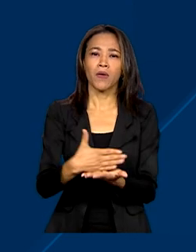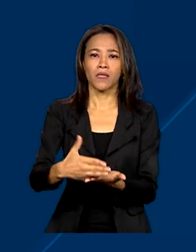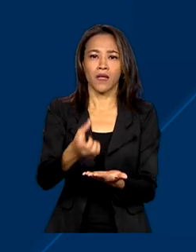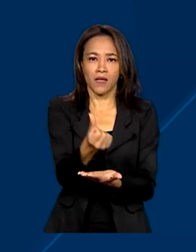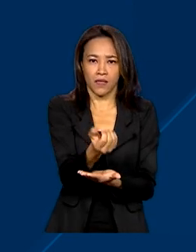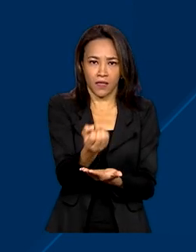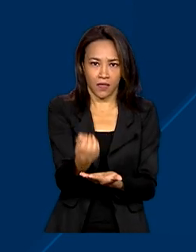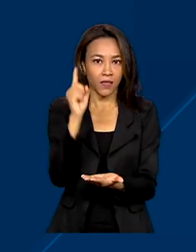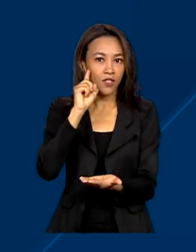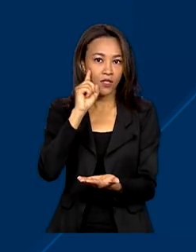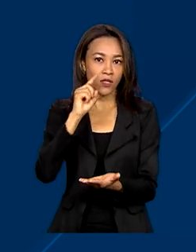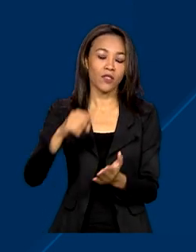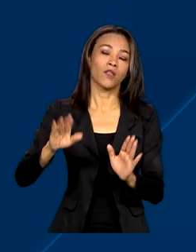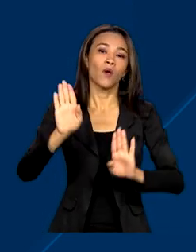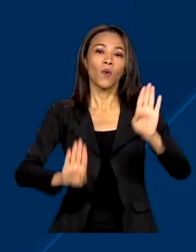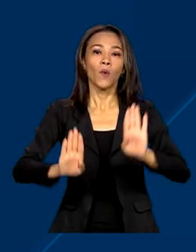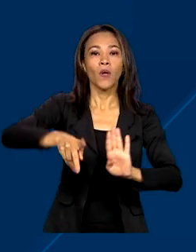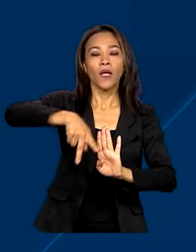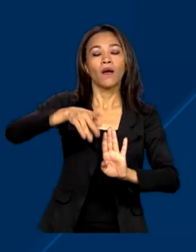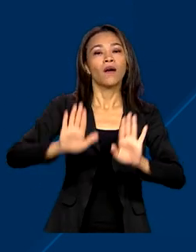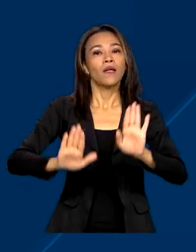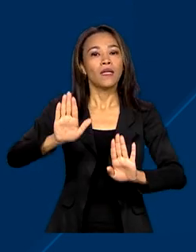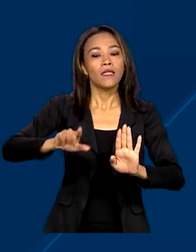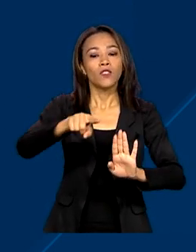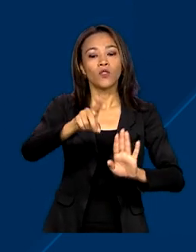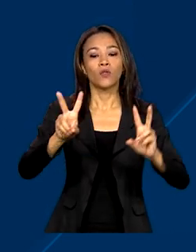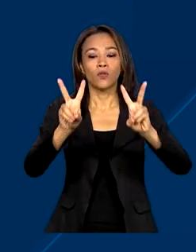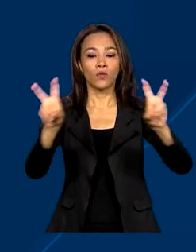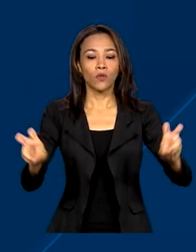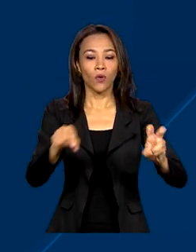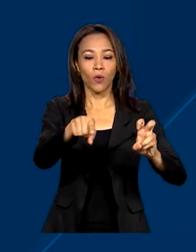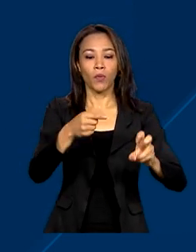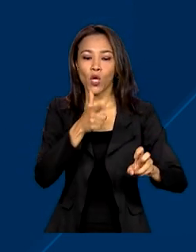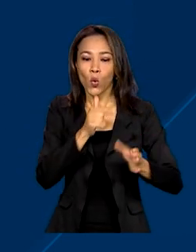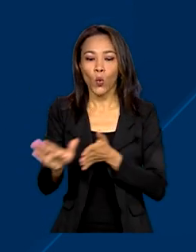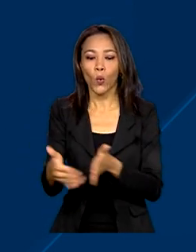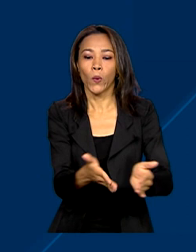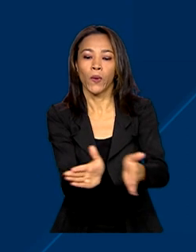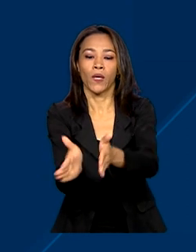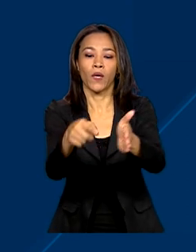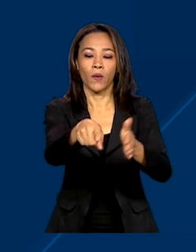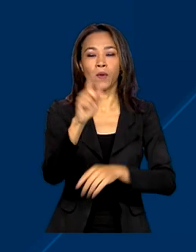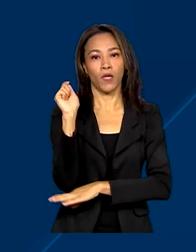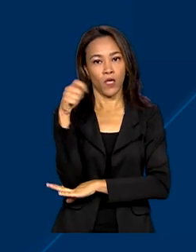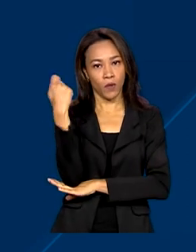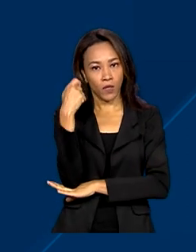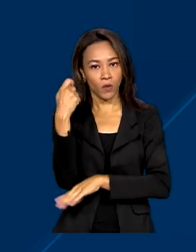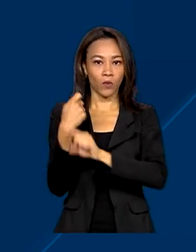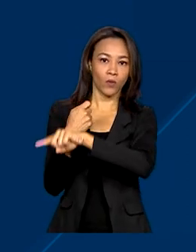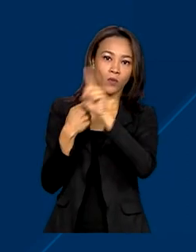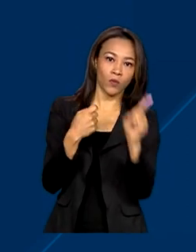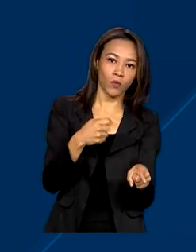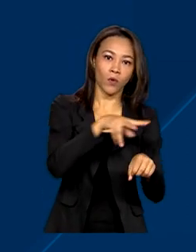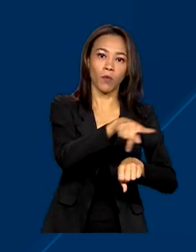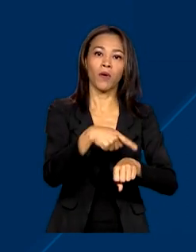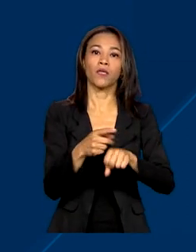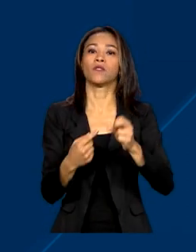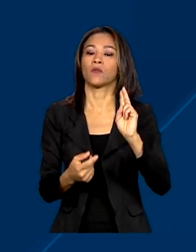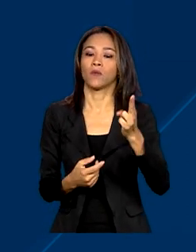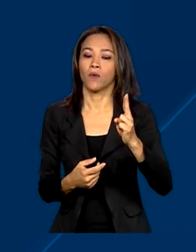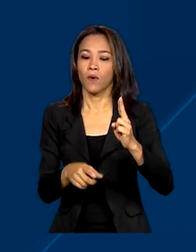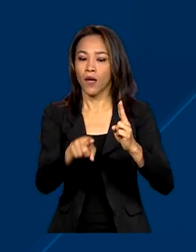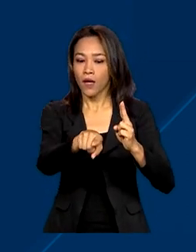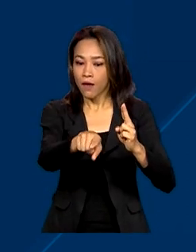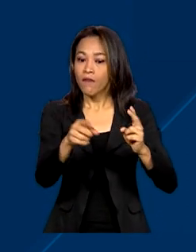uma licitação da nova ponte sobre o rio Jaguarão, no Rio Grande do Sul, fronteira com o Uruguai. O contrato